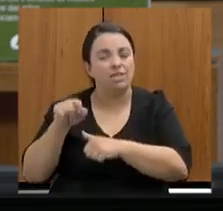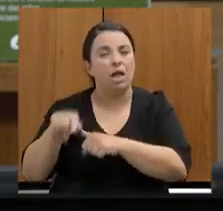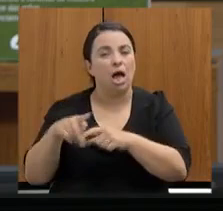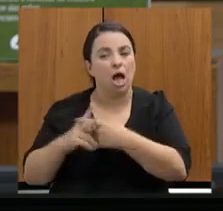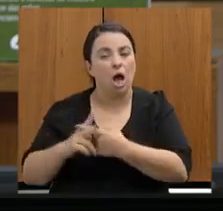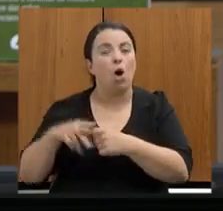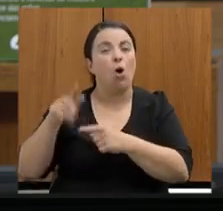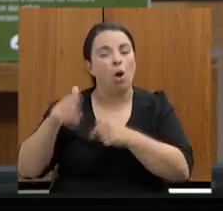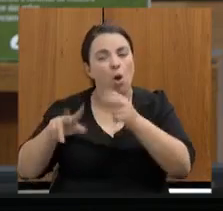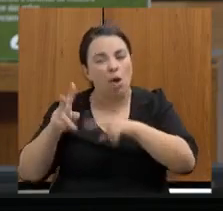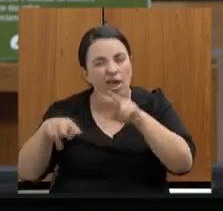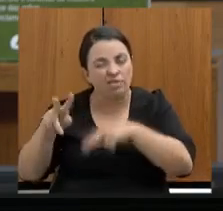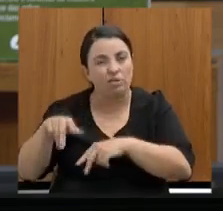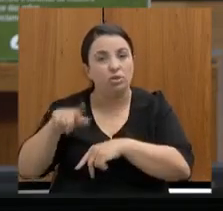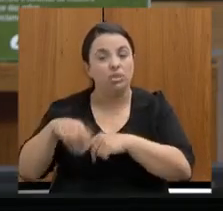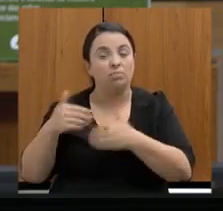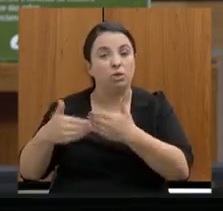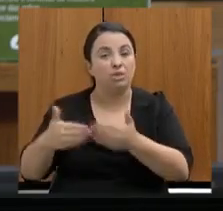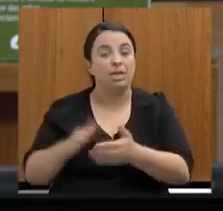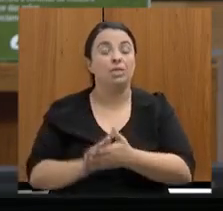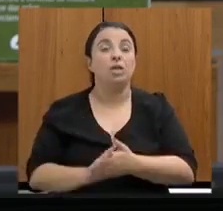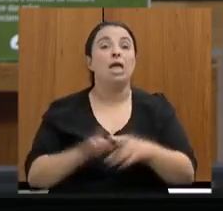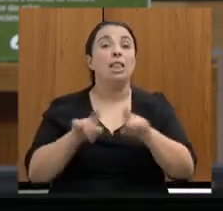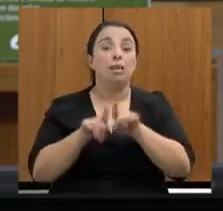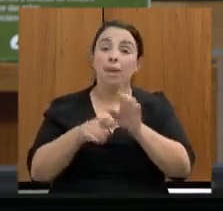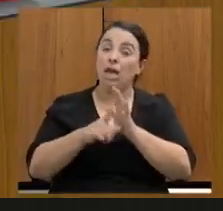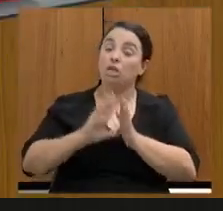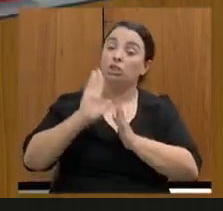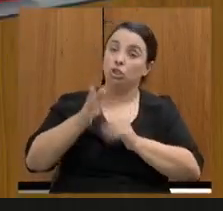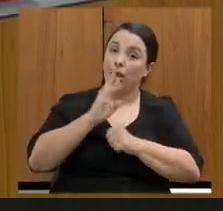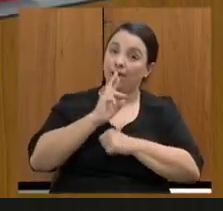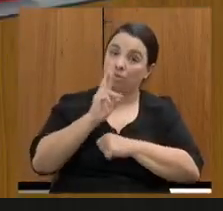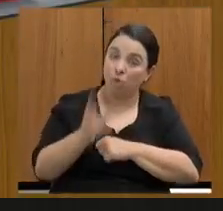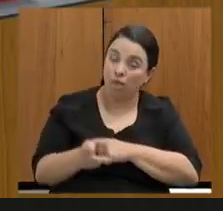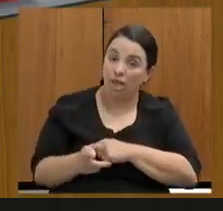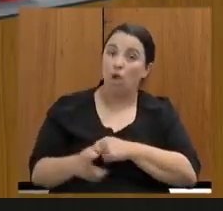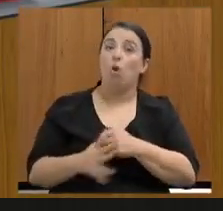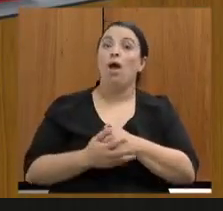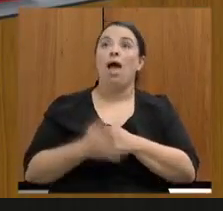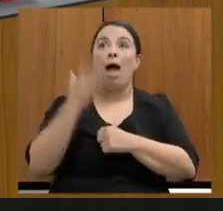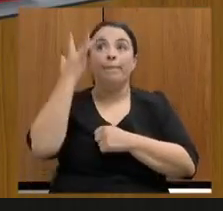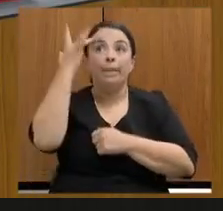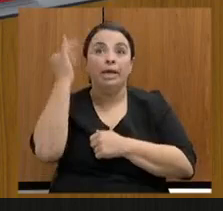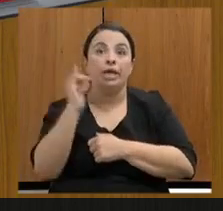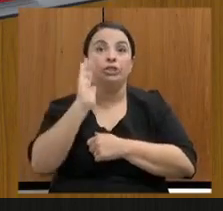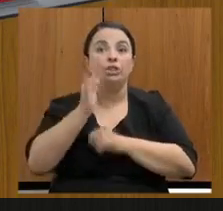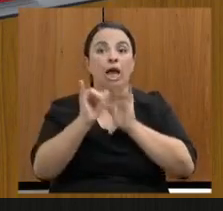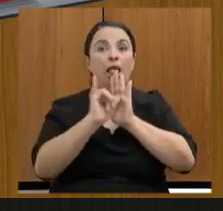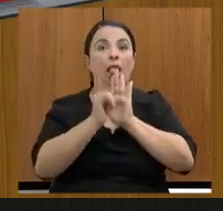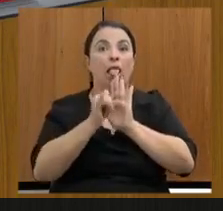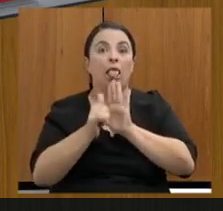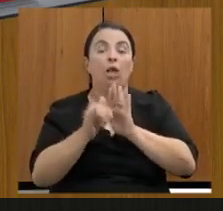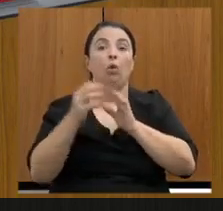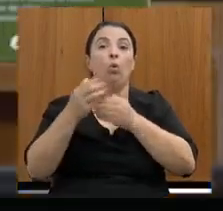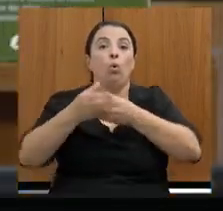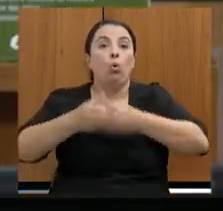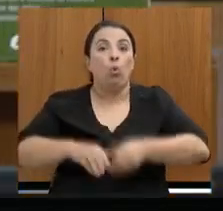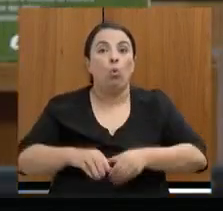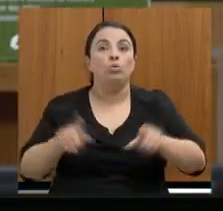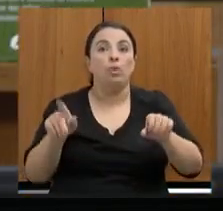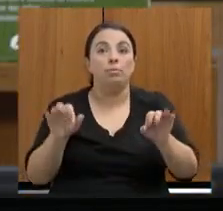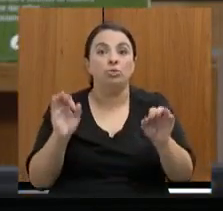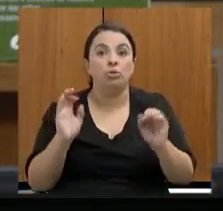tudo na minha resposta anterior, lhe disse também que não adianta publicar um concurso amanhã, que a gente não vai conseguir resolver o problema, a